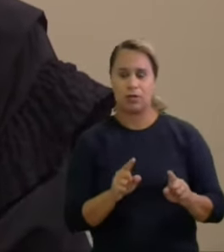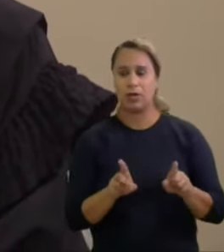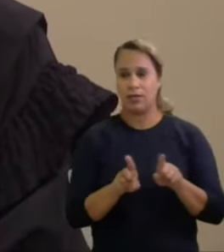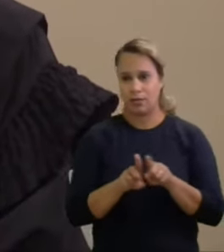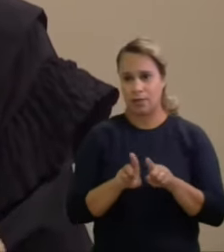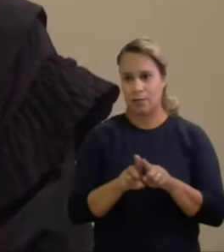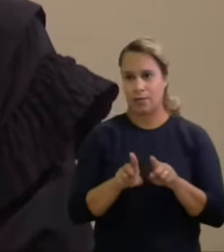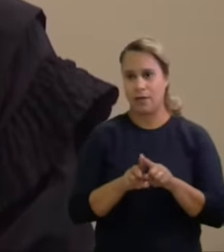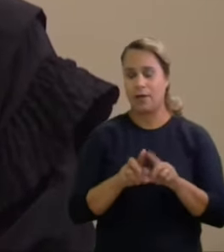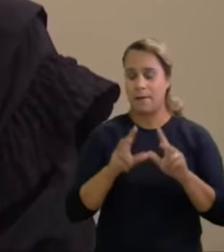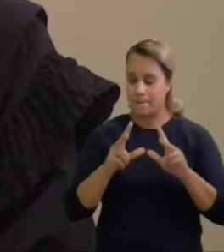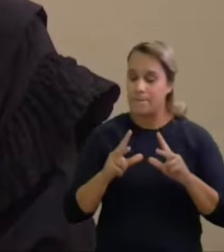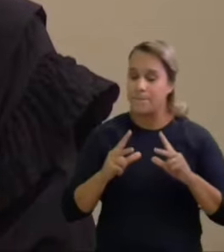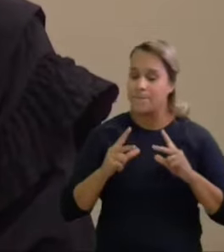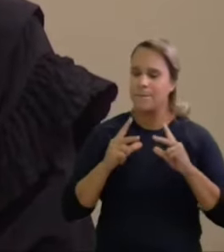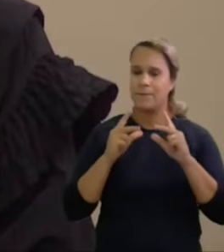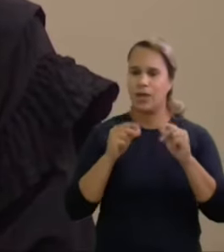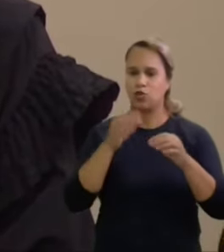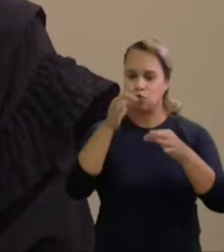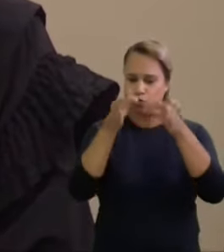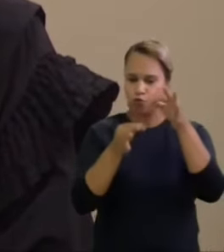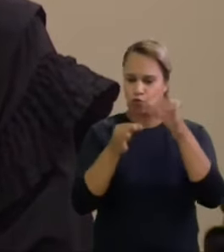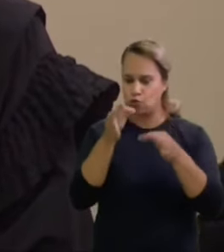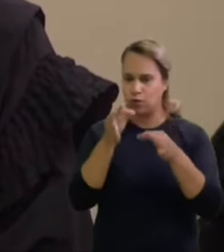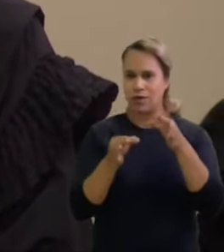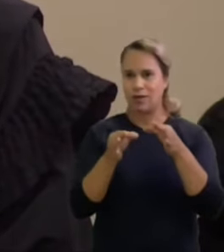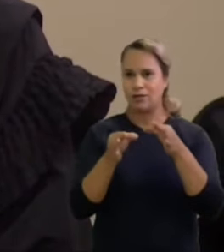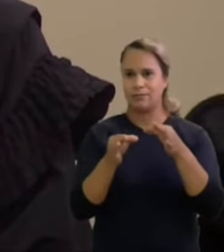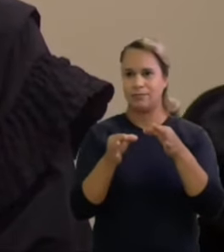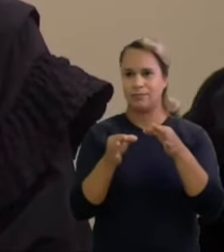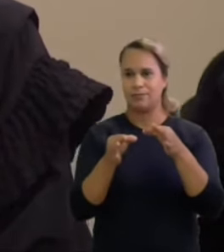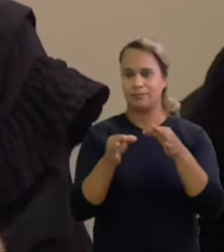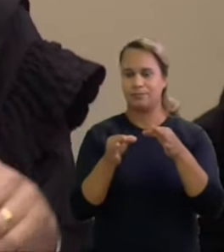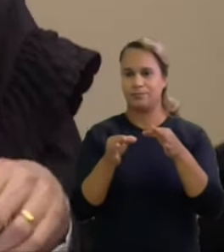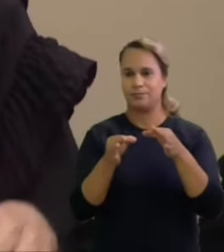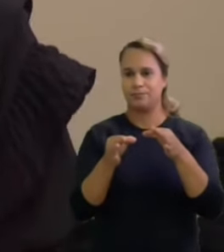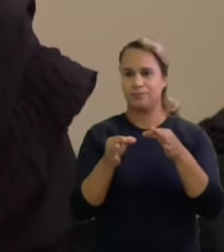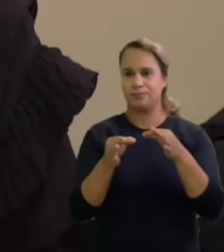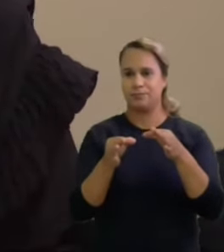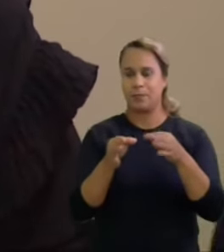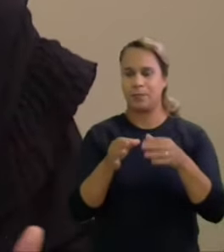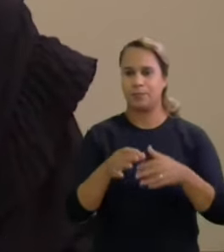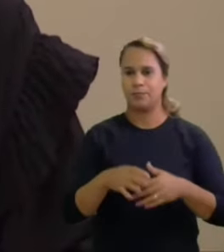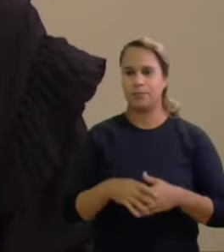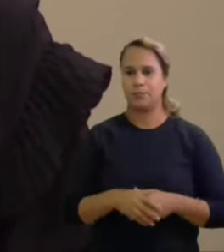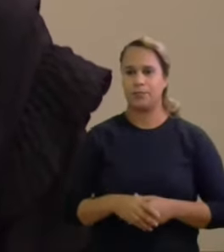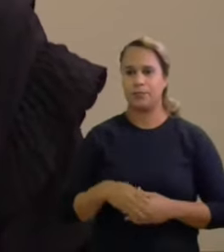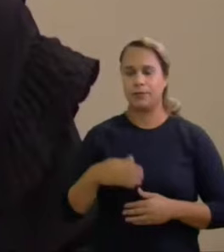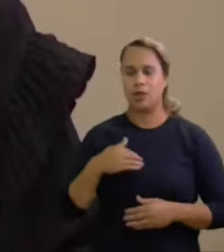corretamente julgar improcedente ambas as demandas senhor presidente é como voto